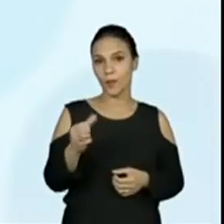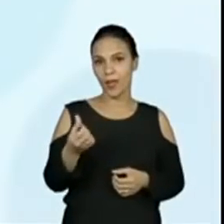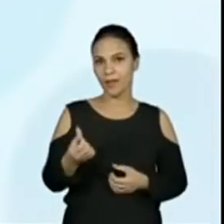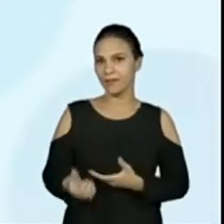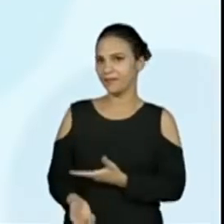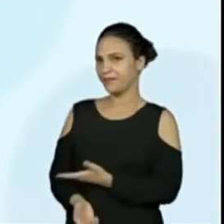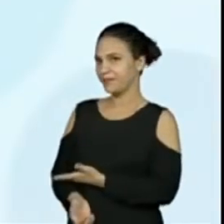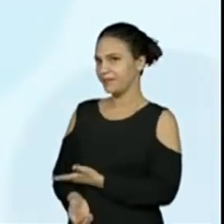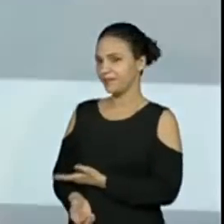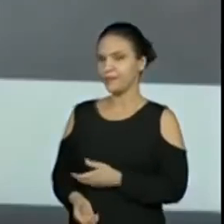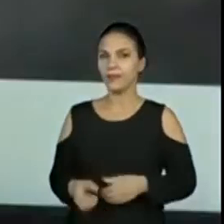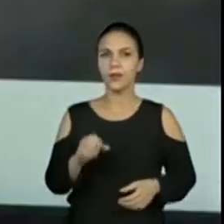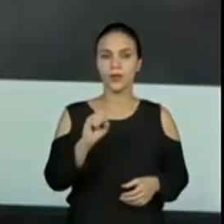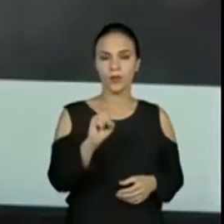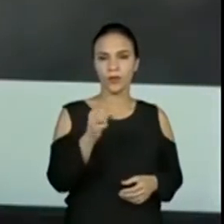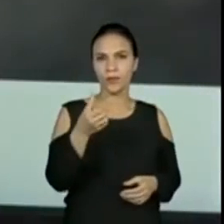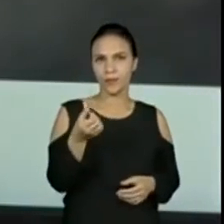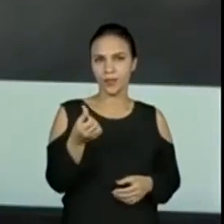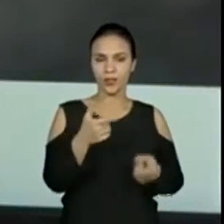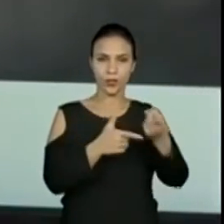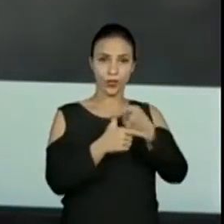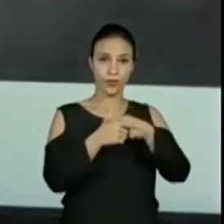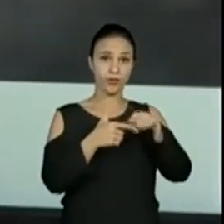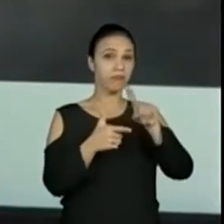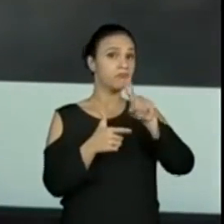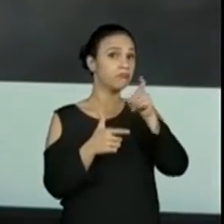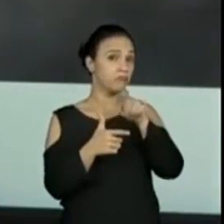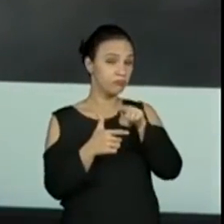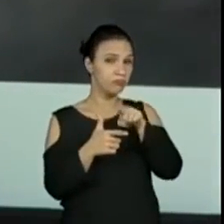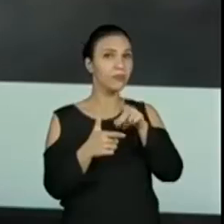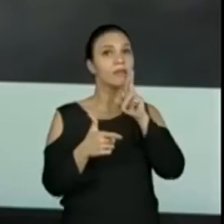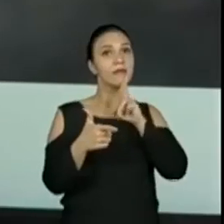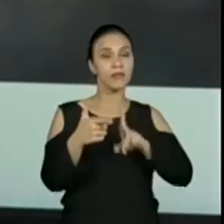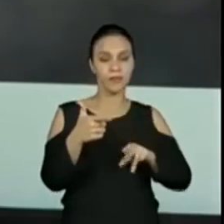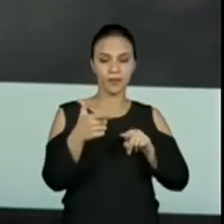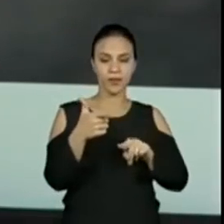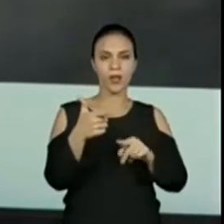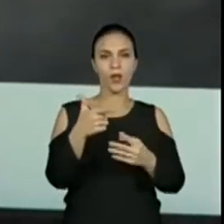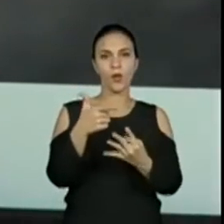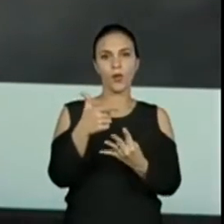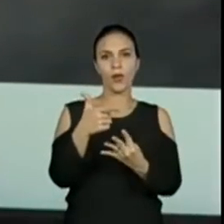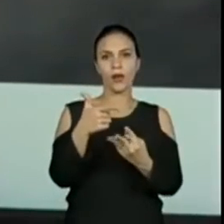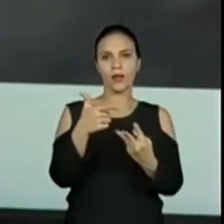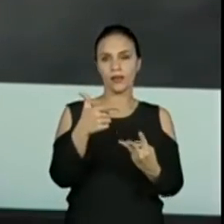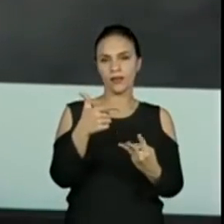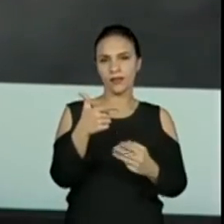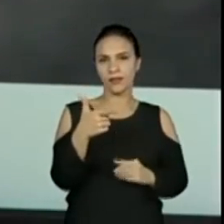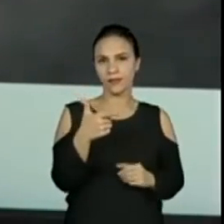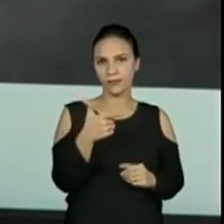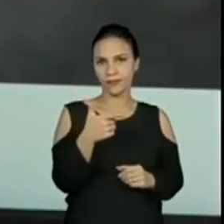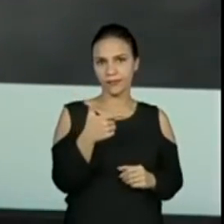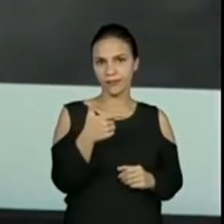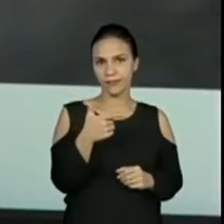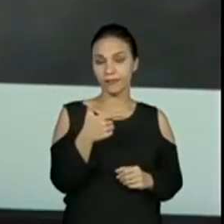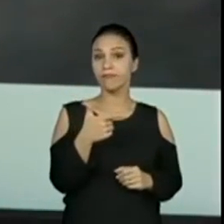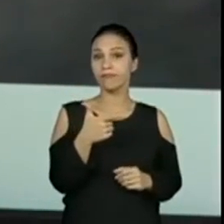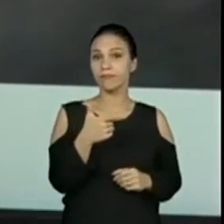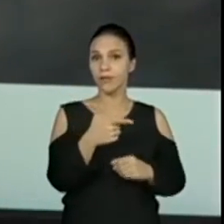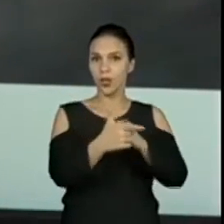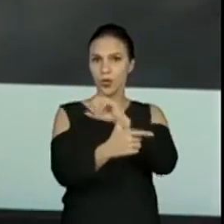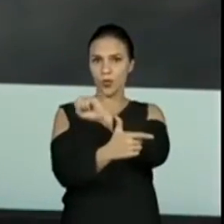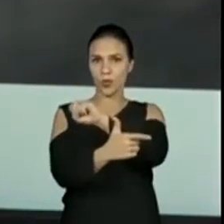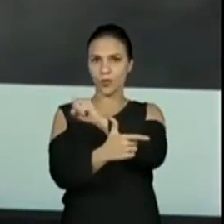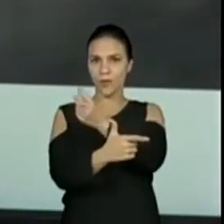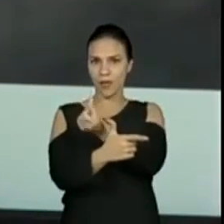86 dividido por um número que vai dar 43. 86 foi dividido por um número